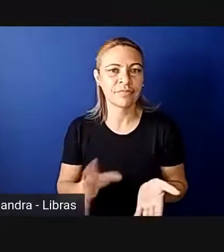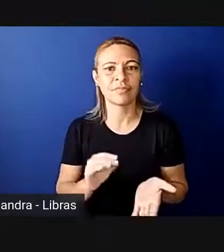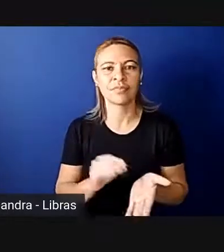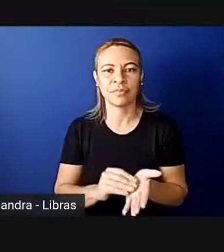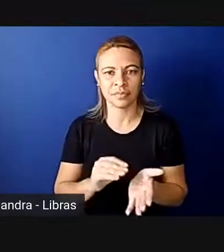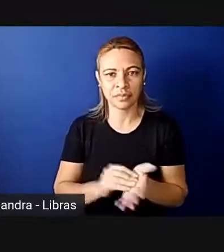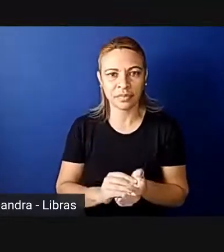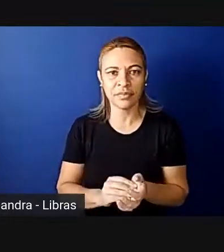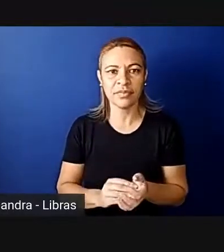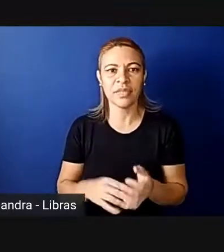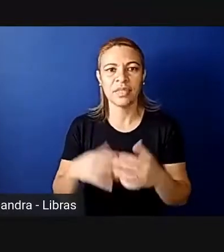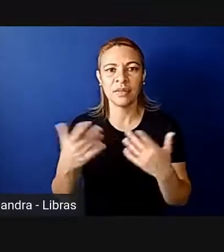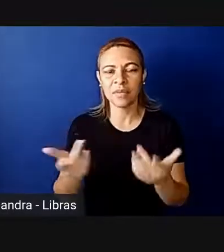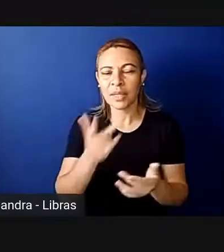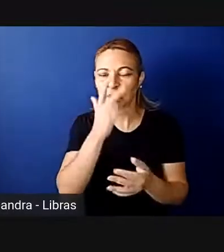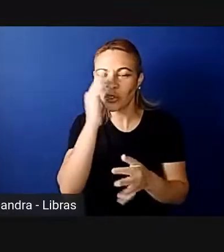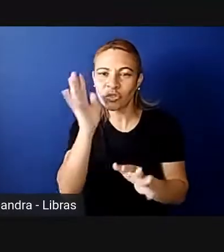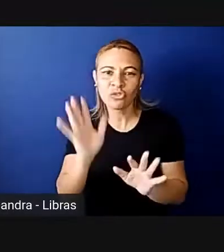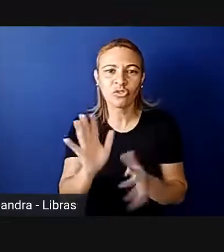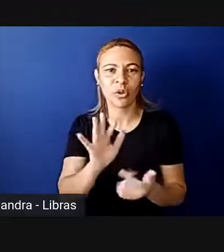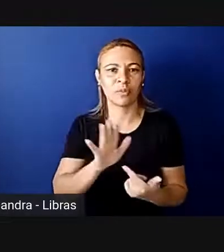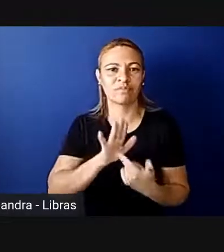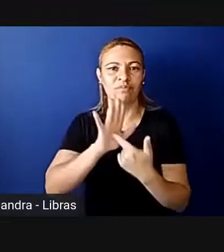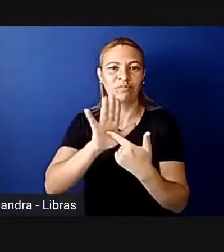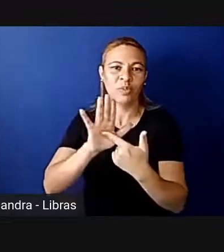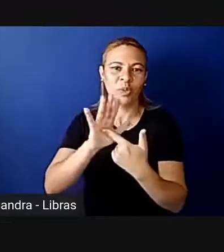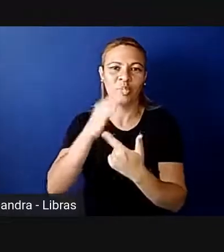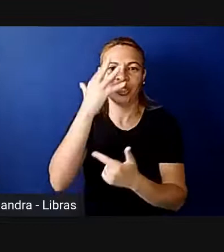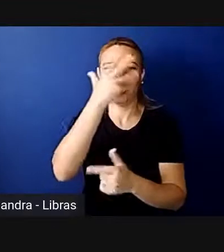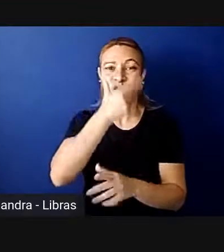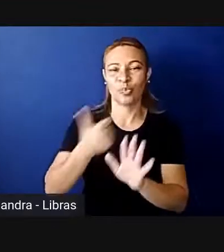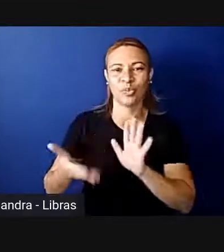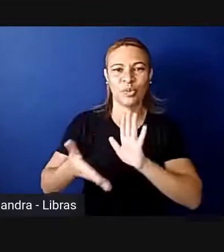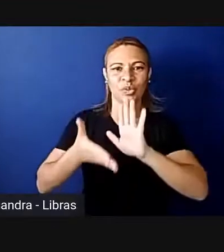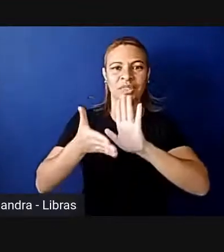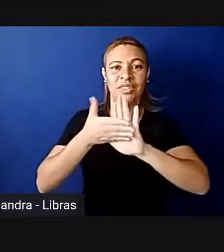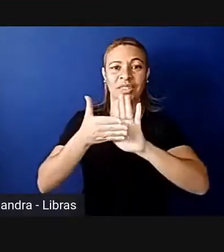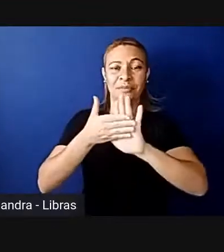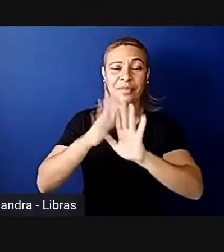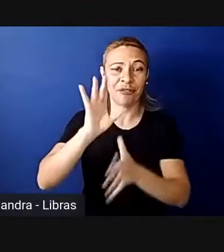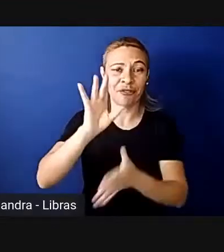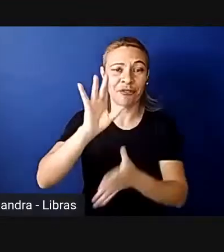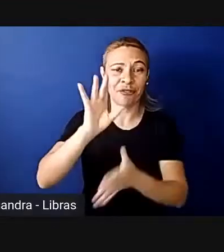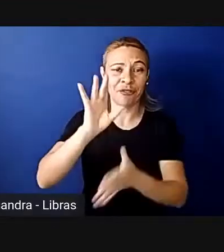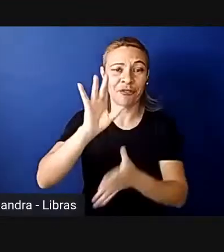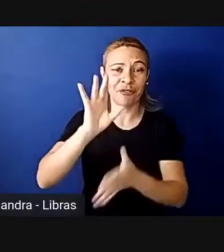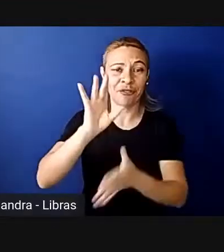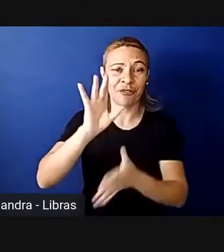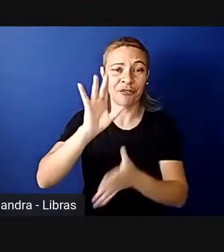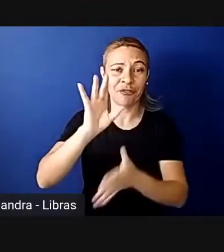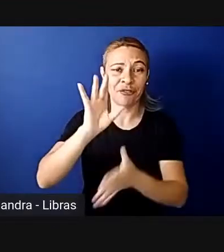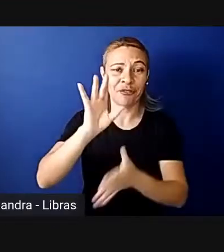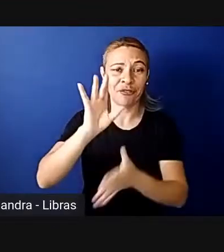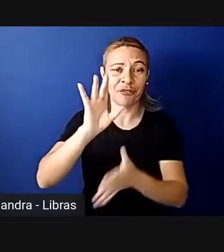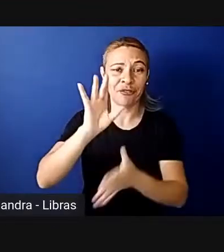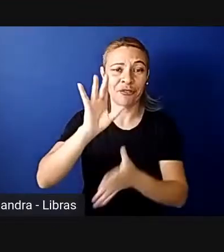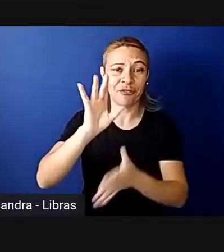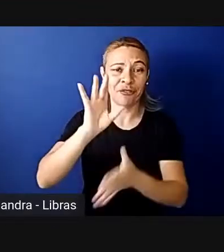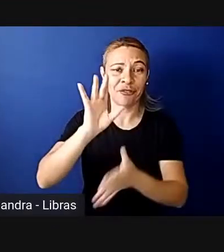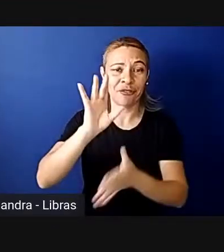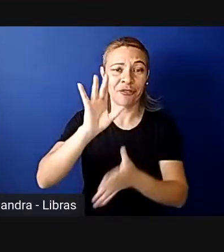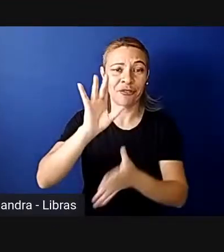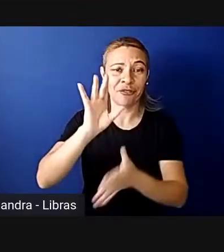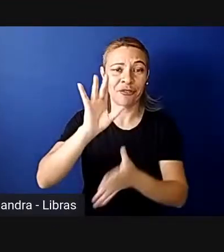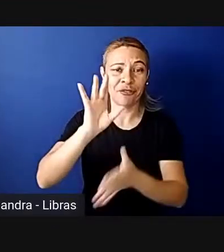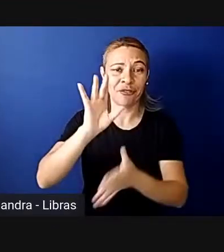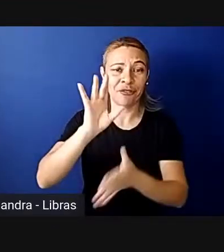aquele para inglês ver, a cota apenas no papel. Apenas na previsão legislativa. E aí eu acho importante a gente olhar um pouquinho a experiência de